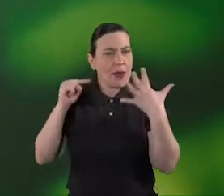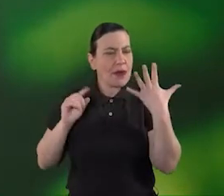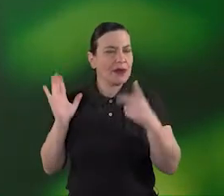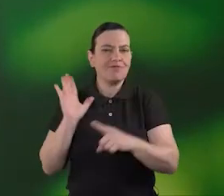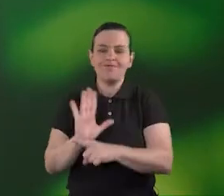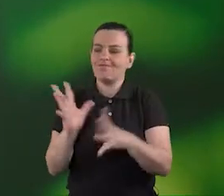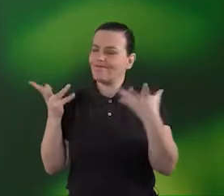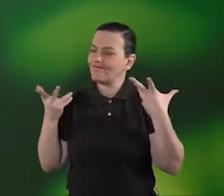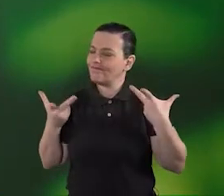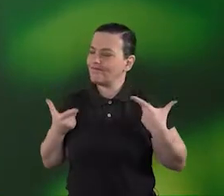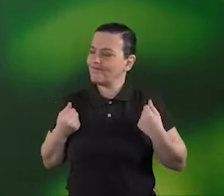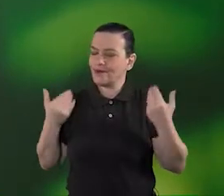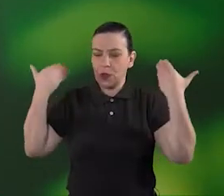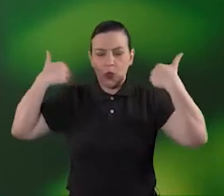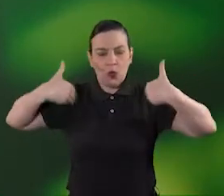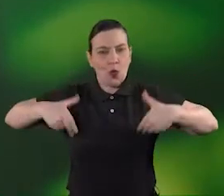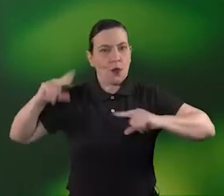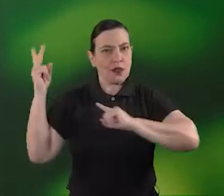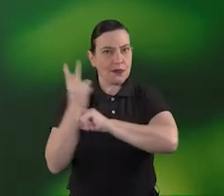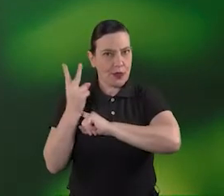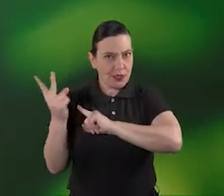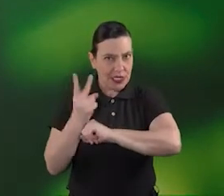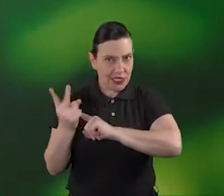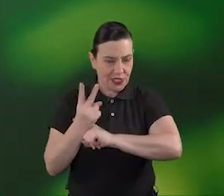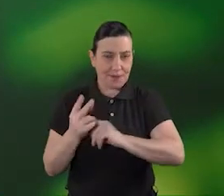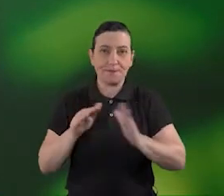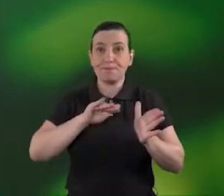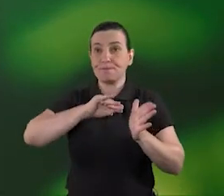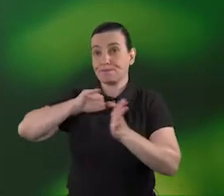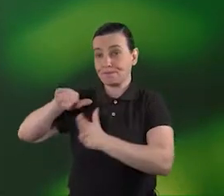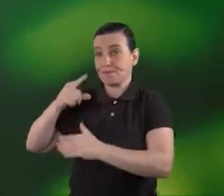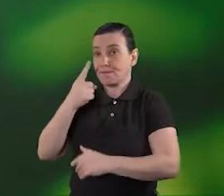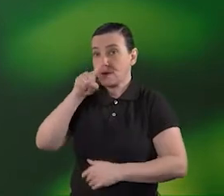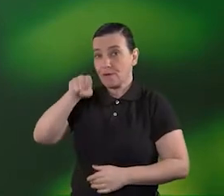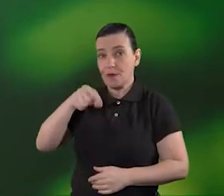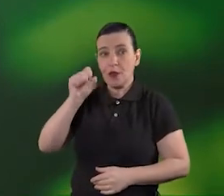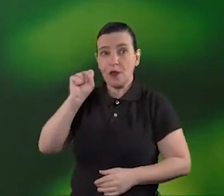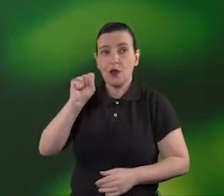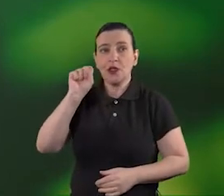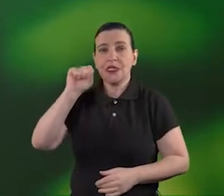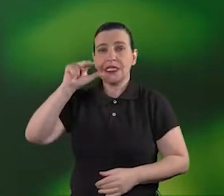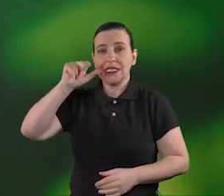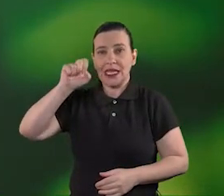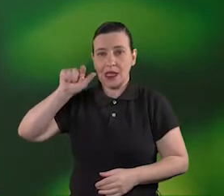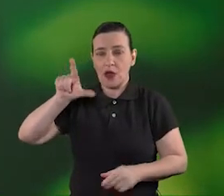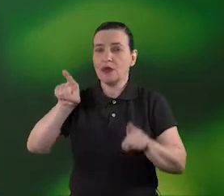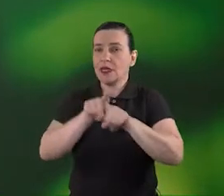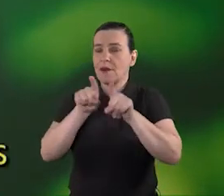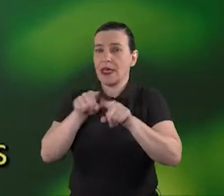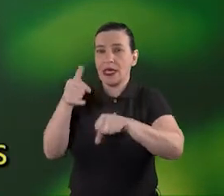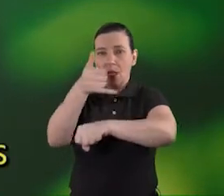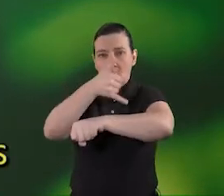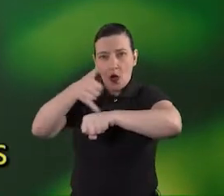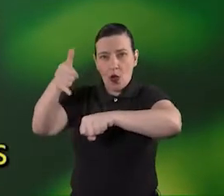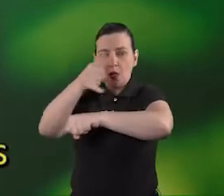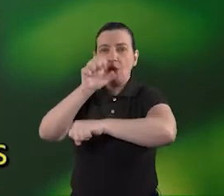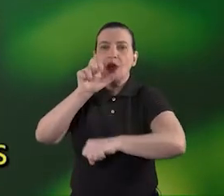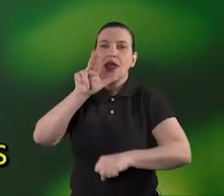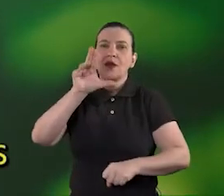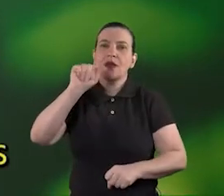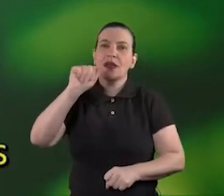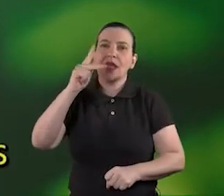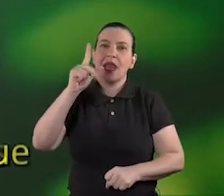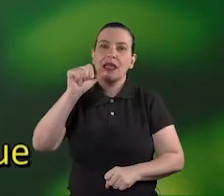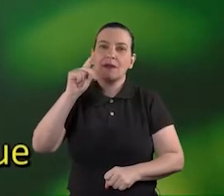maravilhosos que ajudam o corpo a se proteger o 1,8 cineol também ocorre em óleos como o de eucalipto e